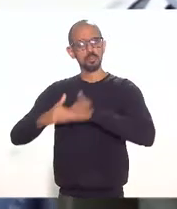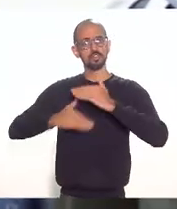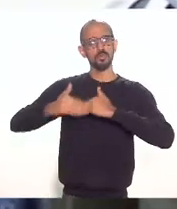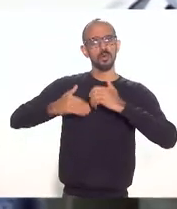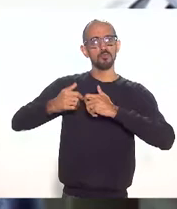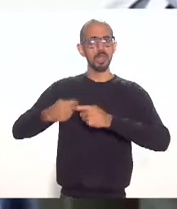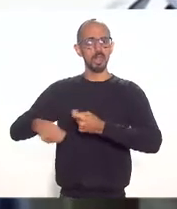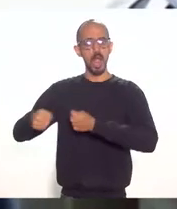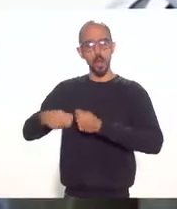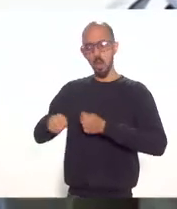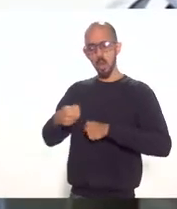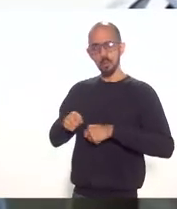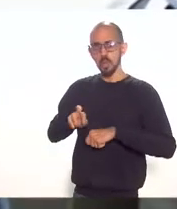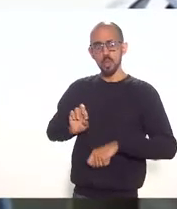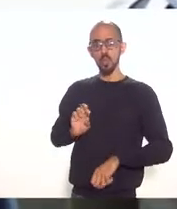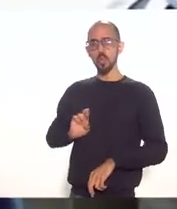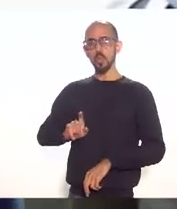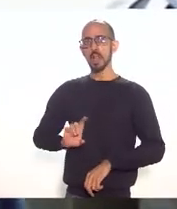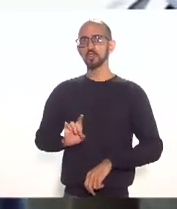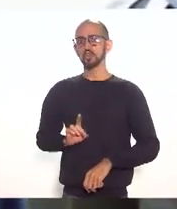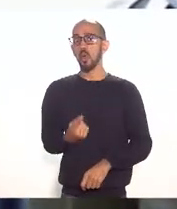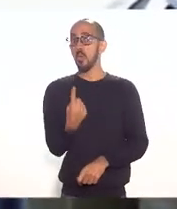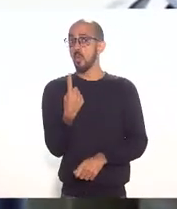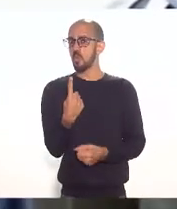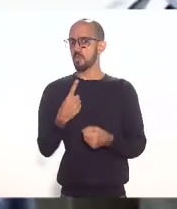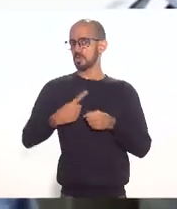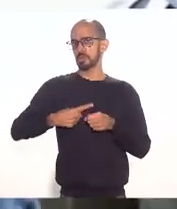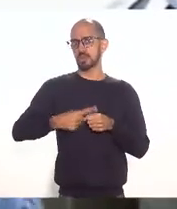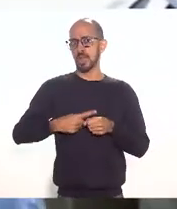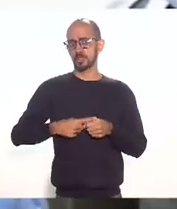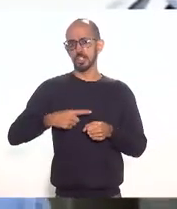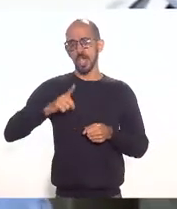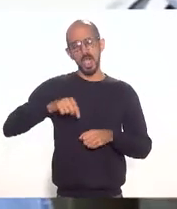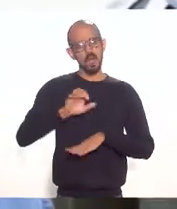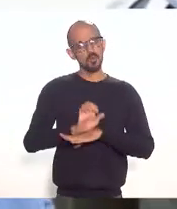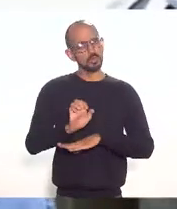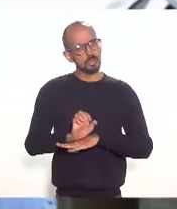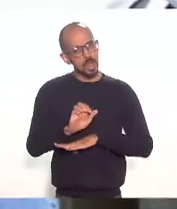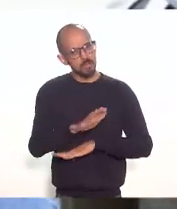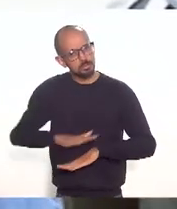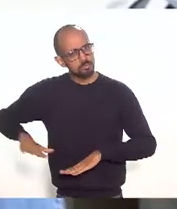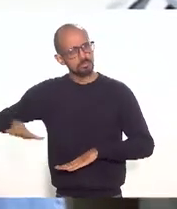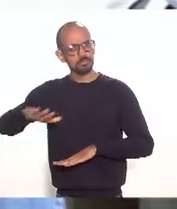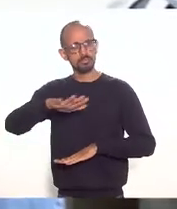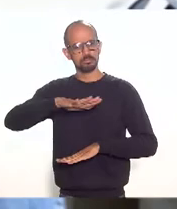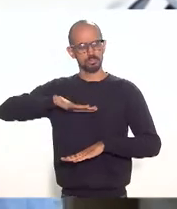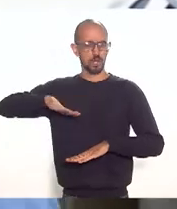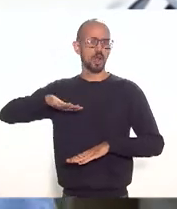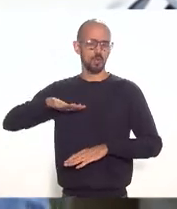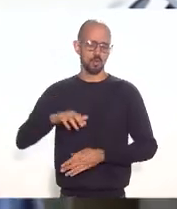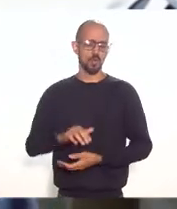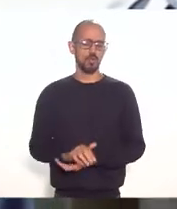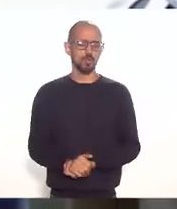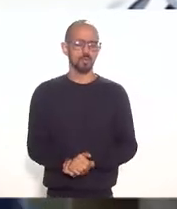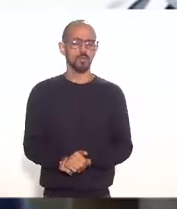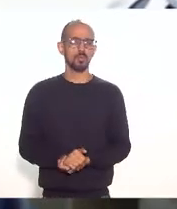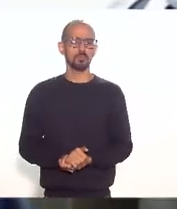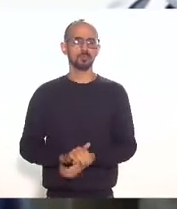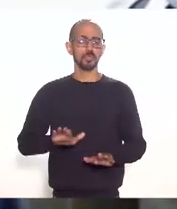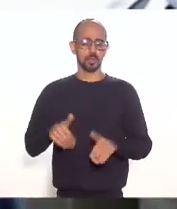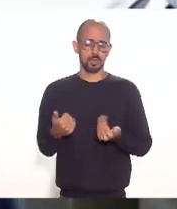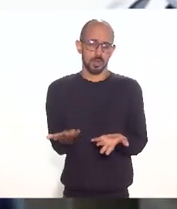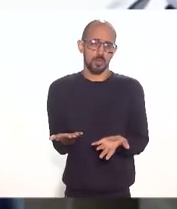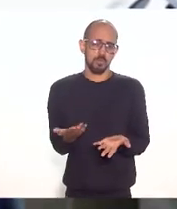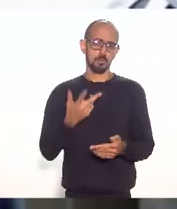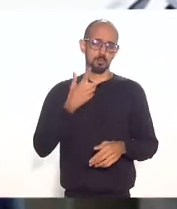se dá só em um município, tem que se dar no Estado como um todo. Então, parece